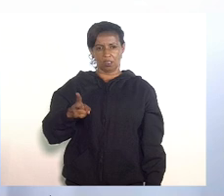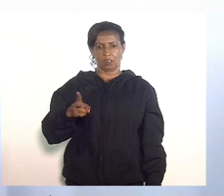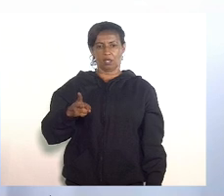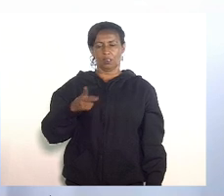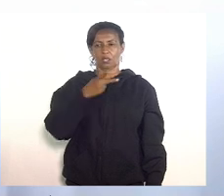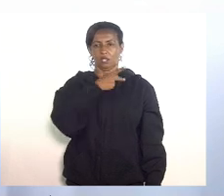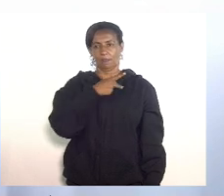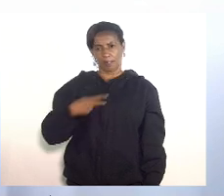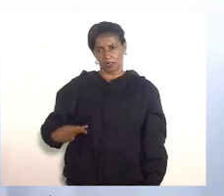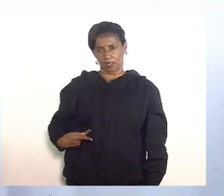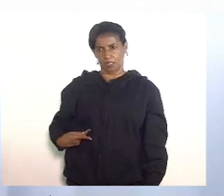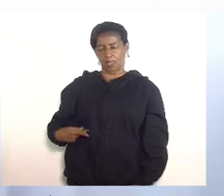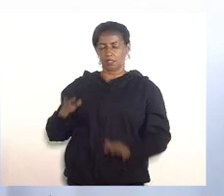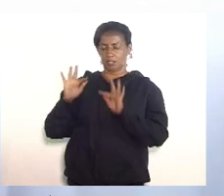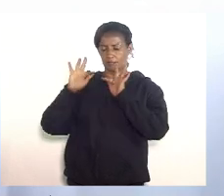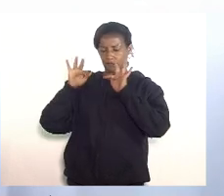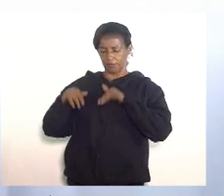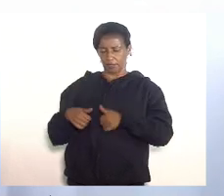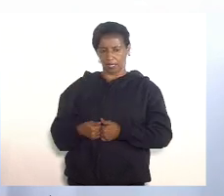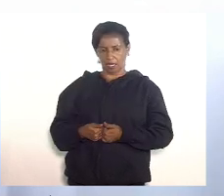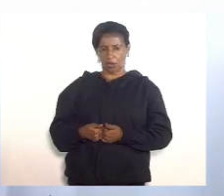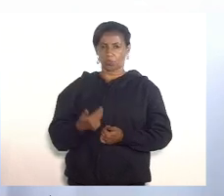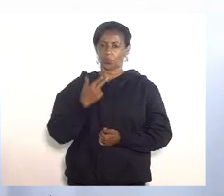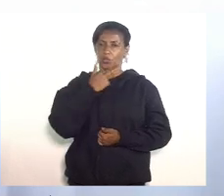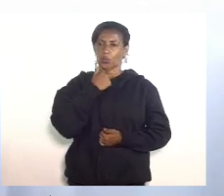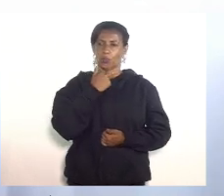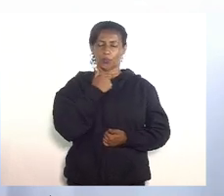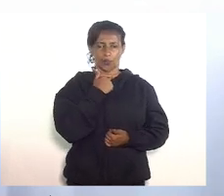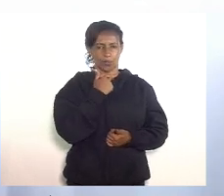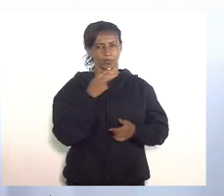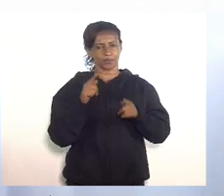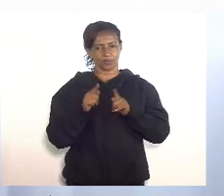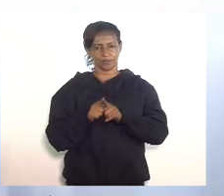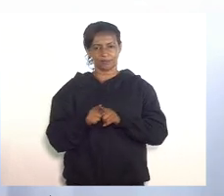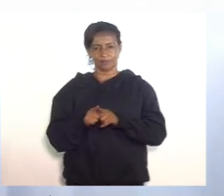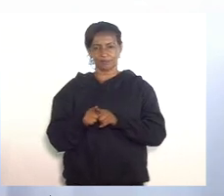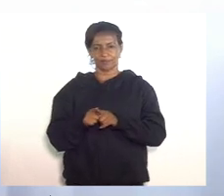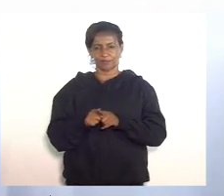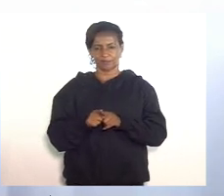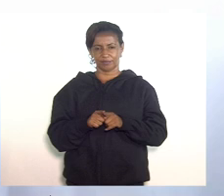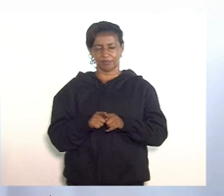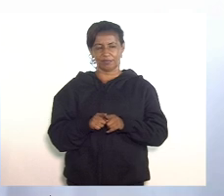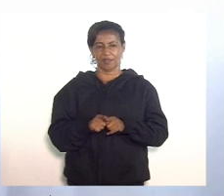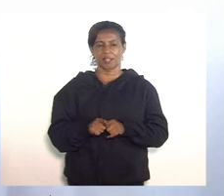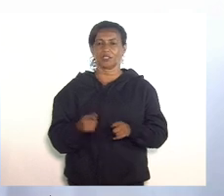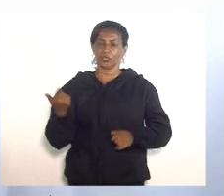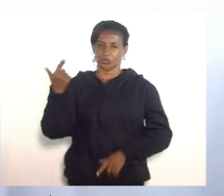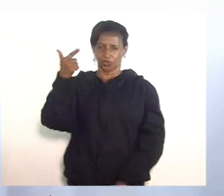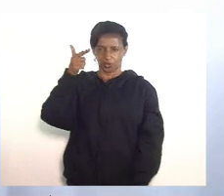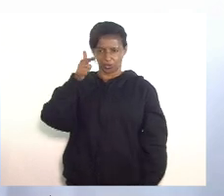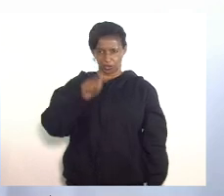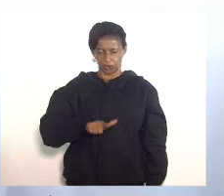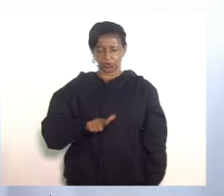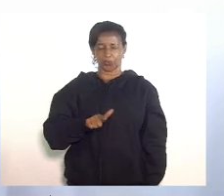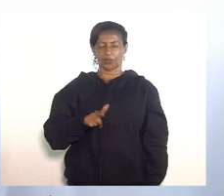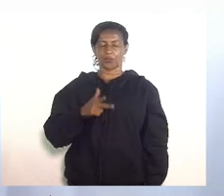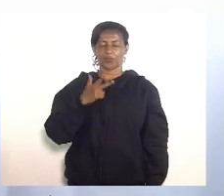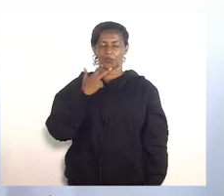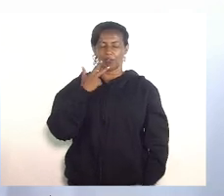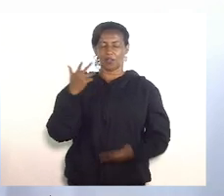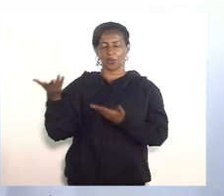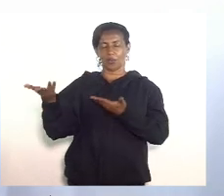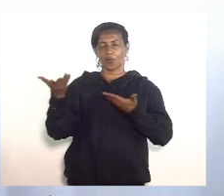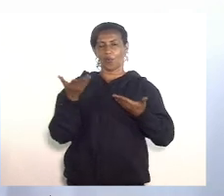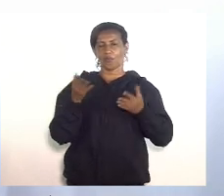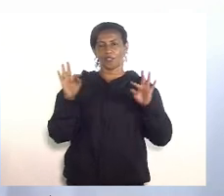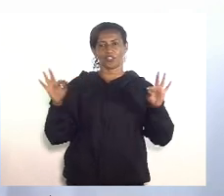do expediente final e não posso deixar de me de mais uma vez registrar aqui o convite